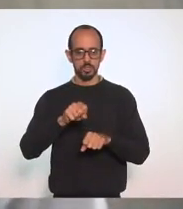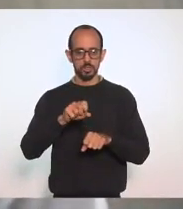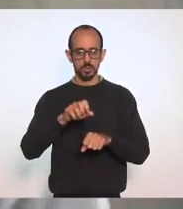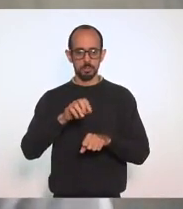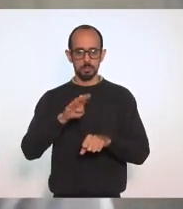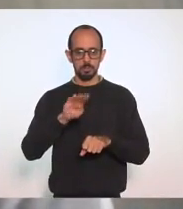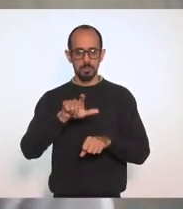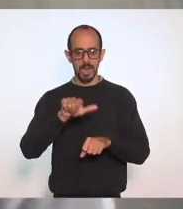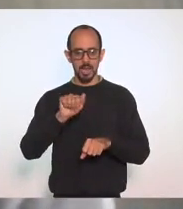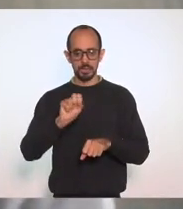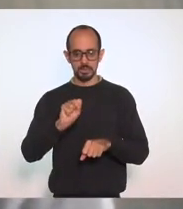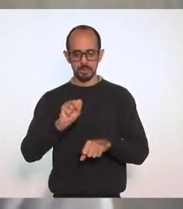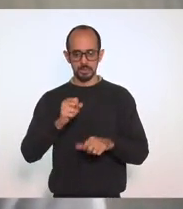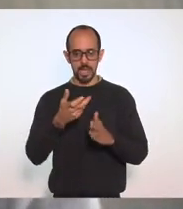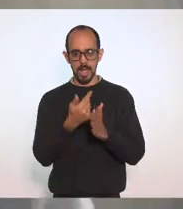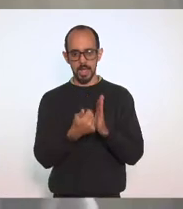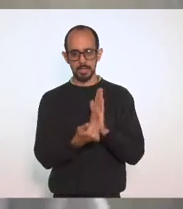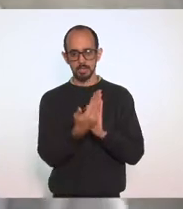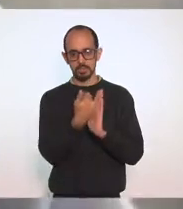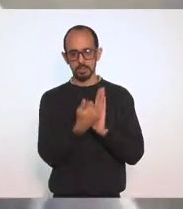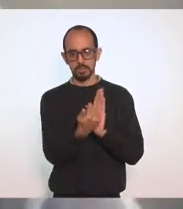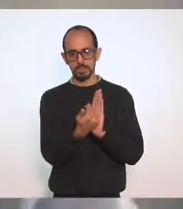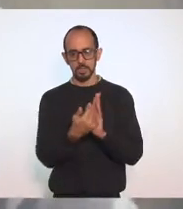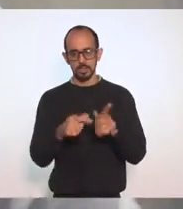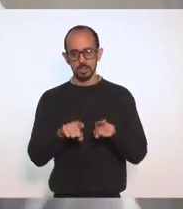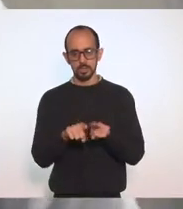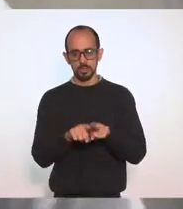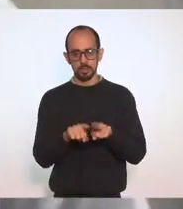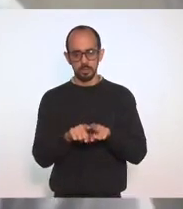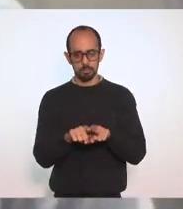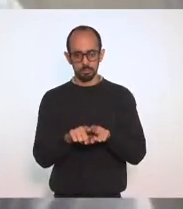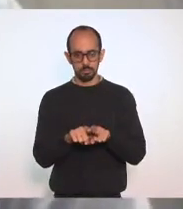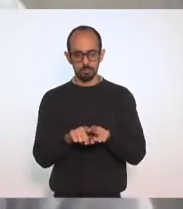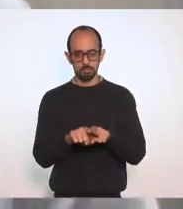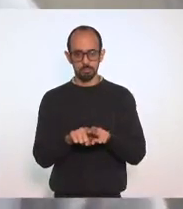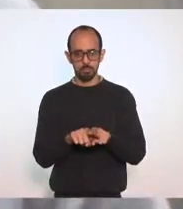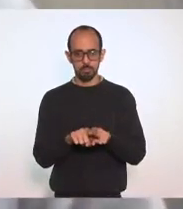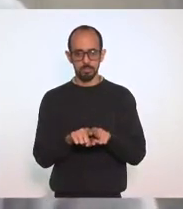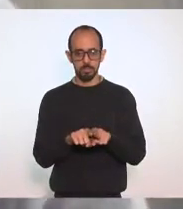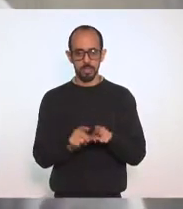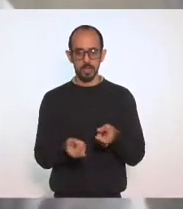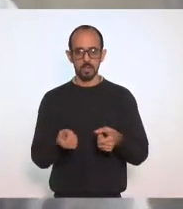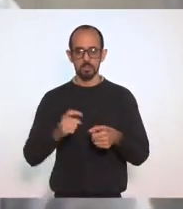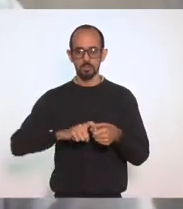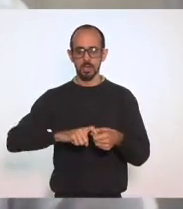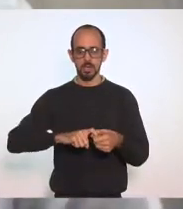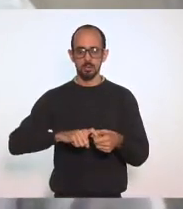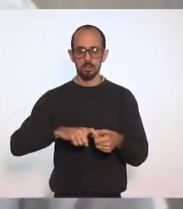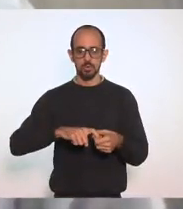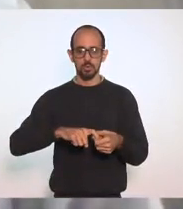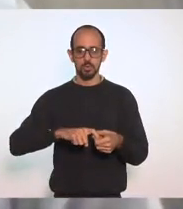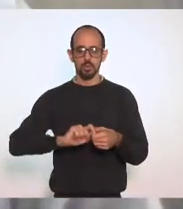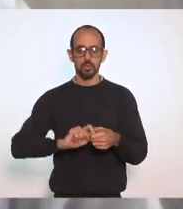também membro da loja Henrique Valadares do Grande Oriente do Brasil. Uma perda